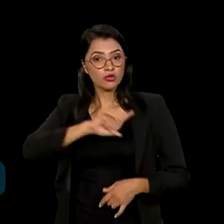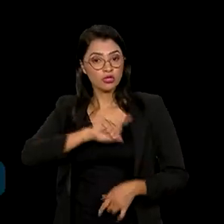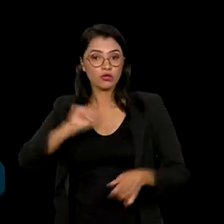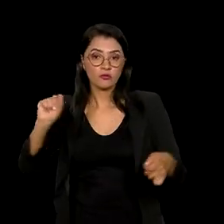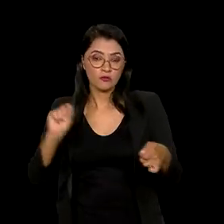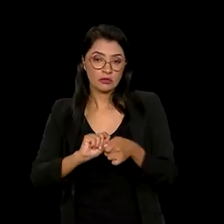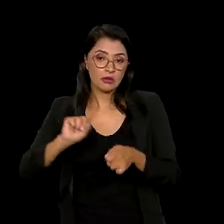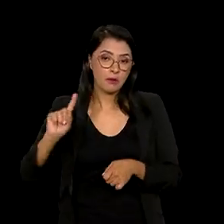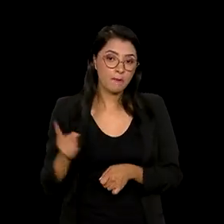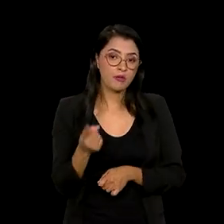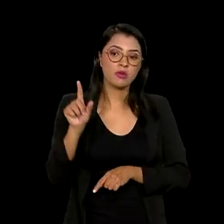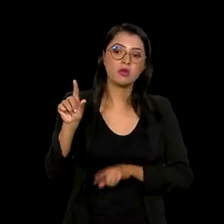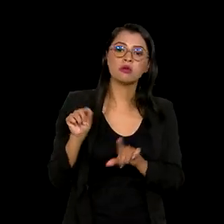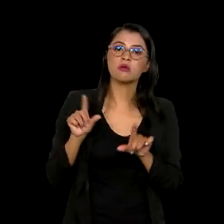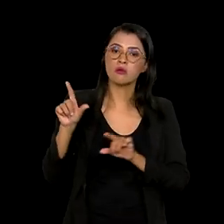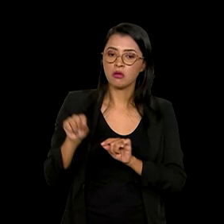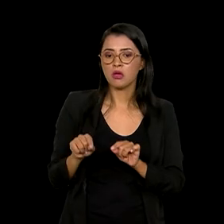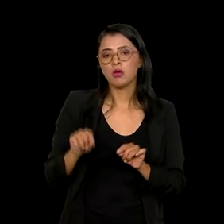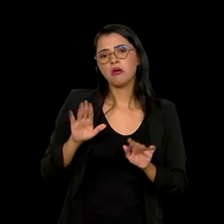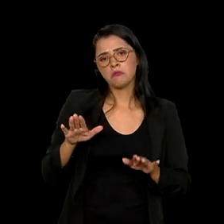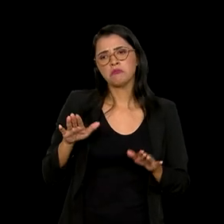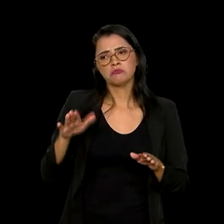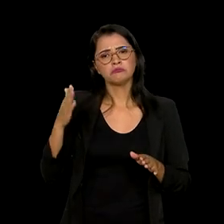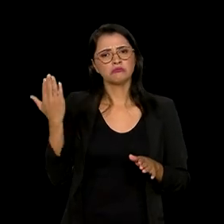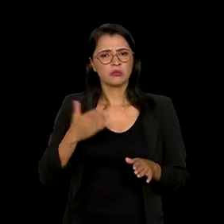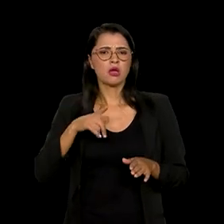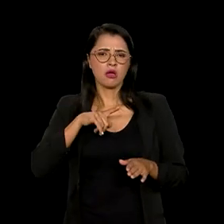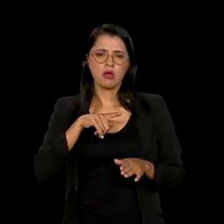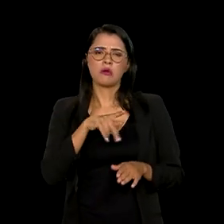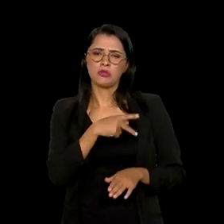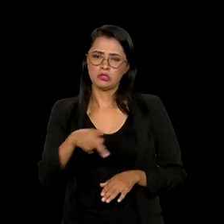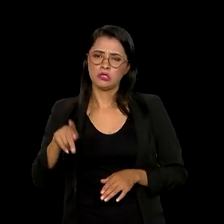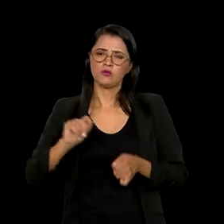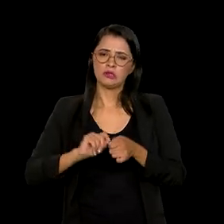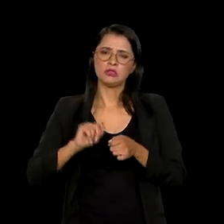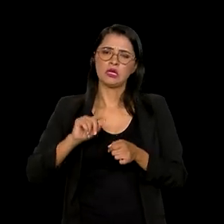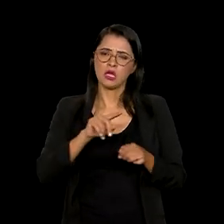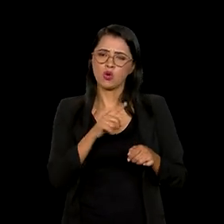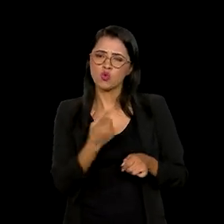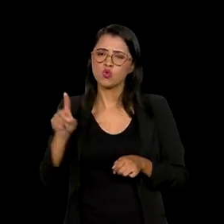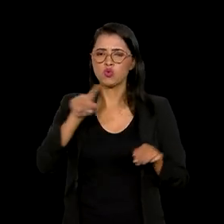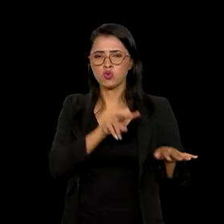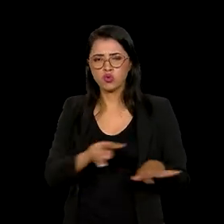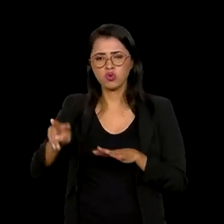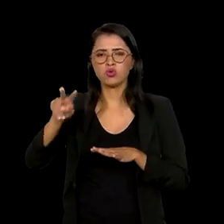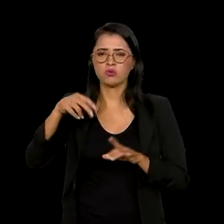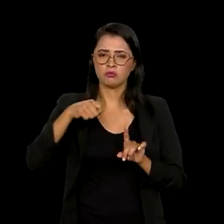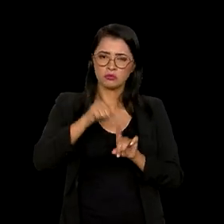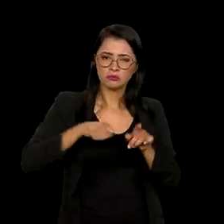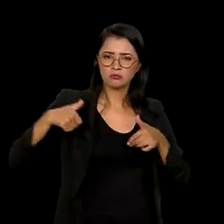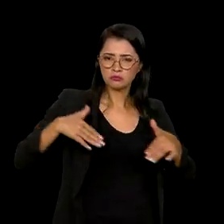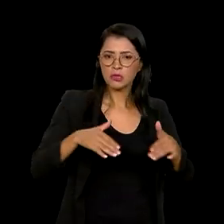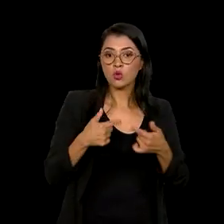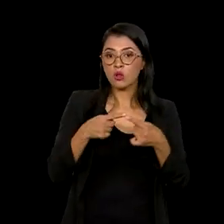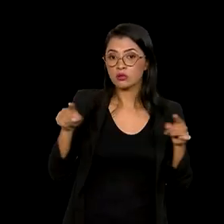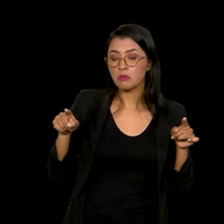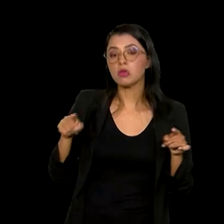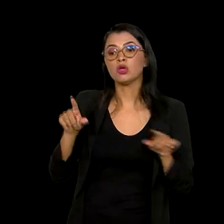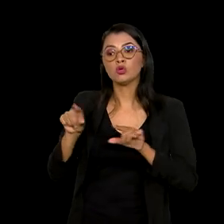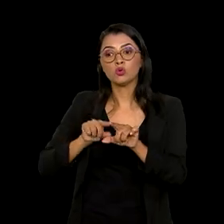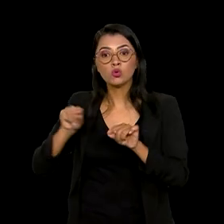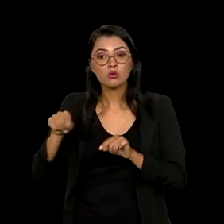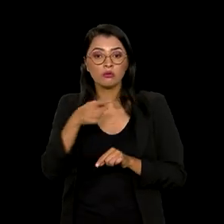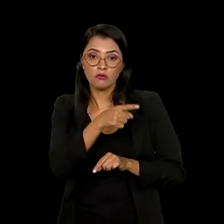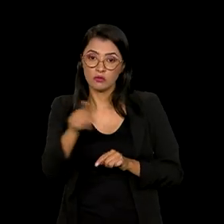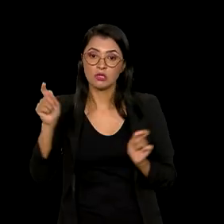seleção, provavelmente o presidente fará na última semana de setembro, lançamento dessa seleção e os senhores